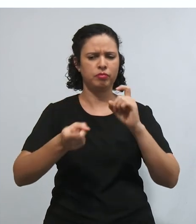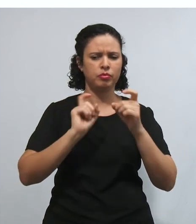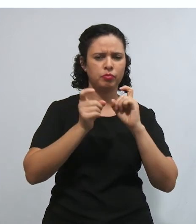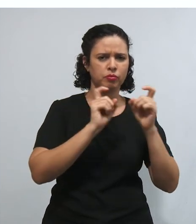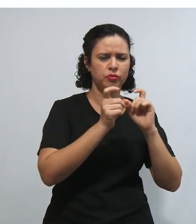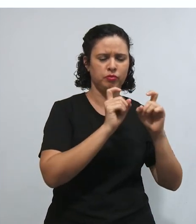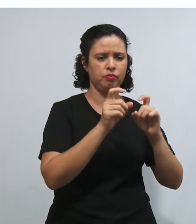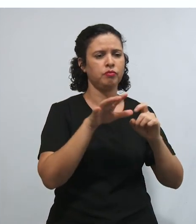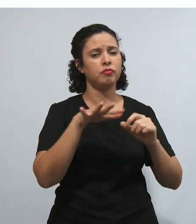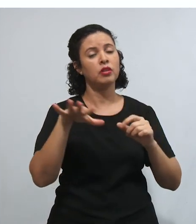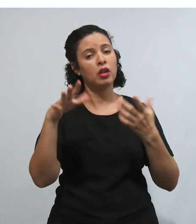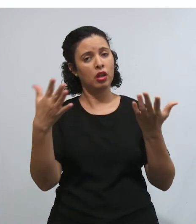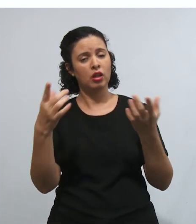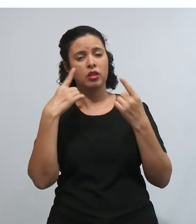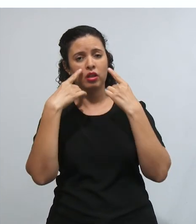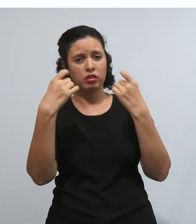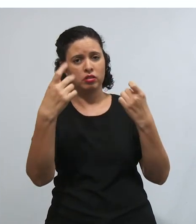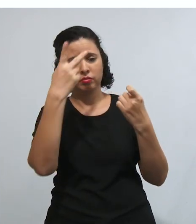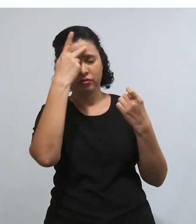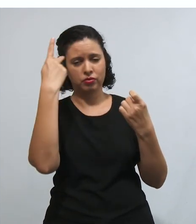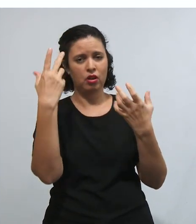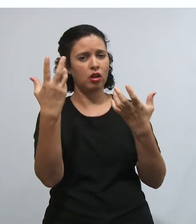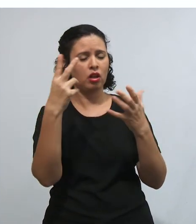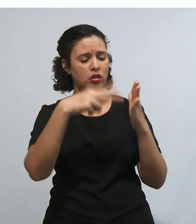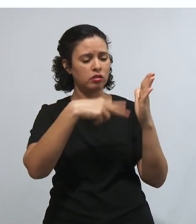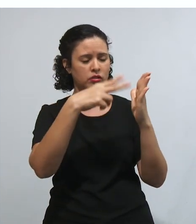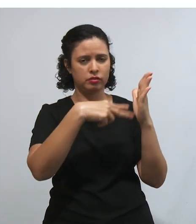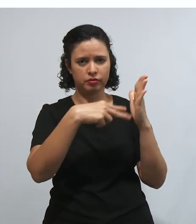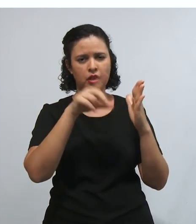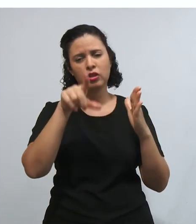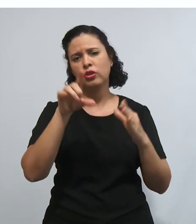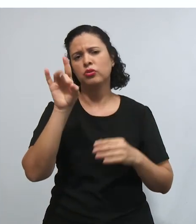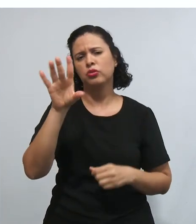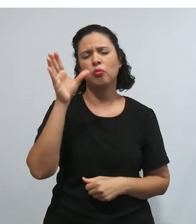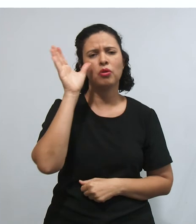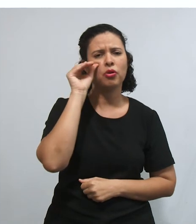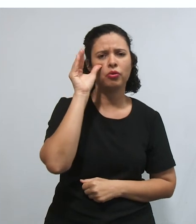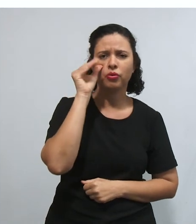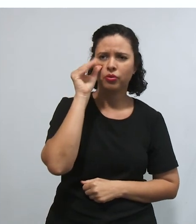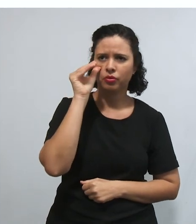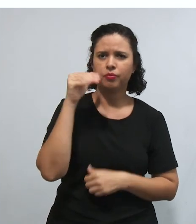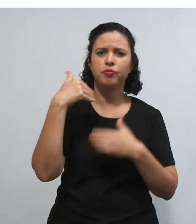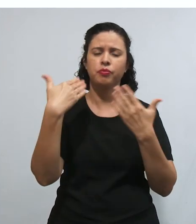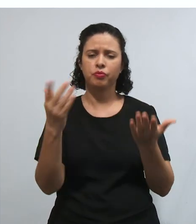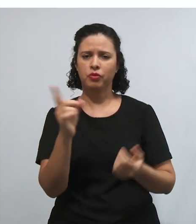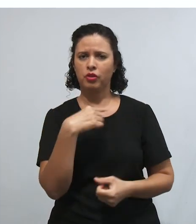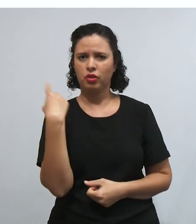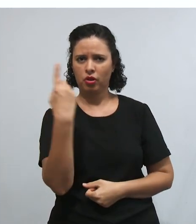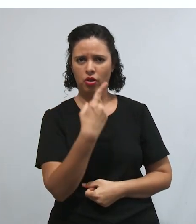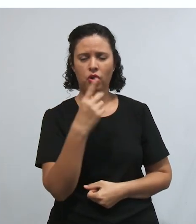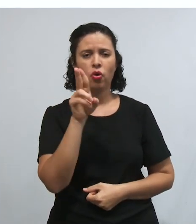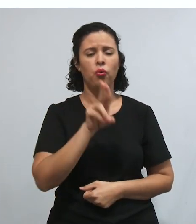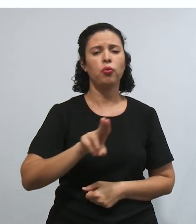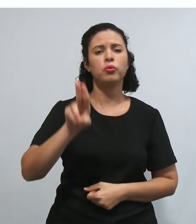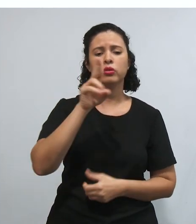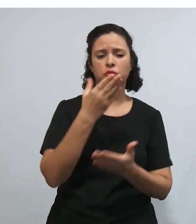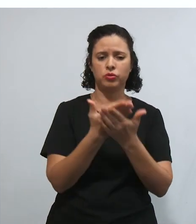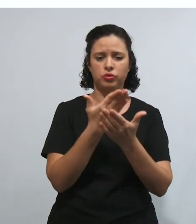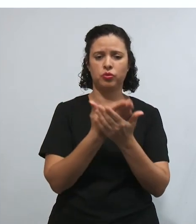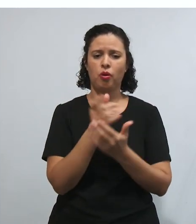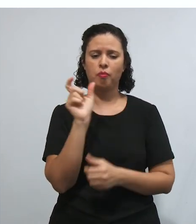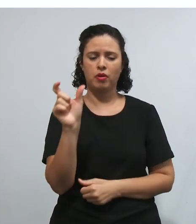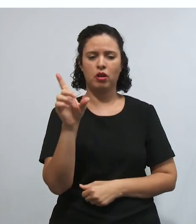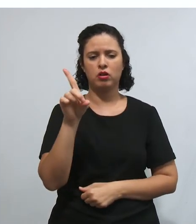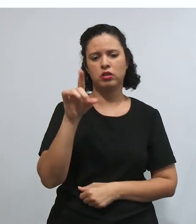interessante para quem quiser fazer a leitura, mas é de fato uma curiosidade. Então, adotamos aqui no nosso estudo o